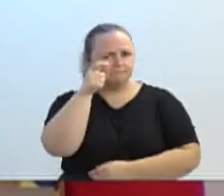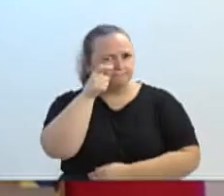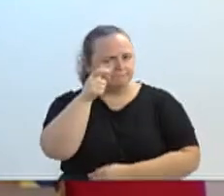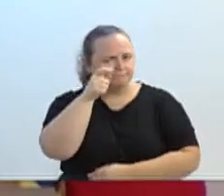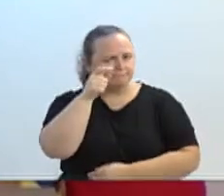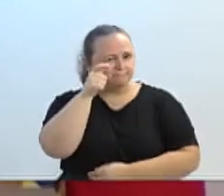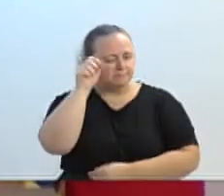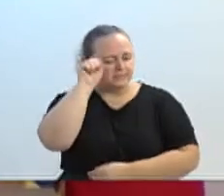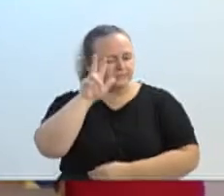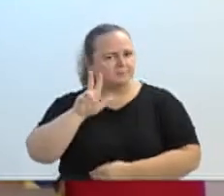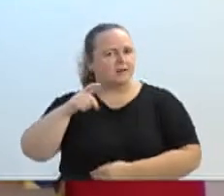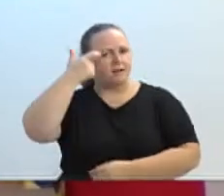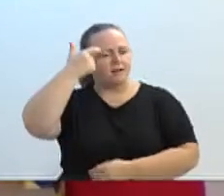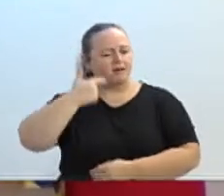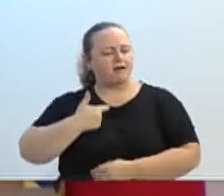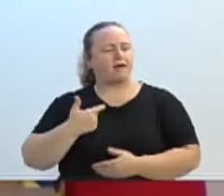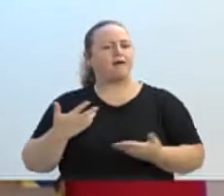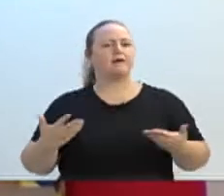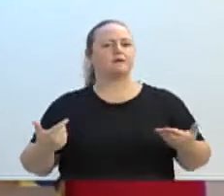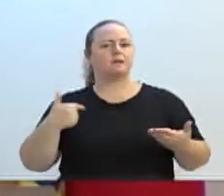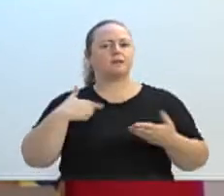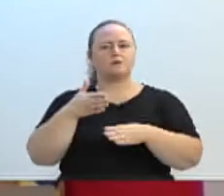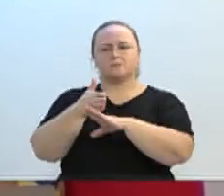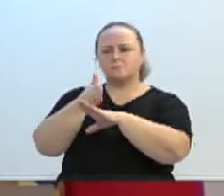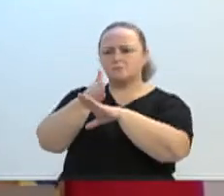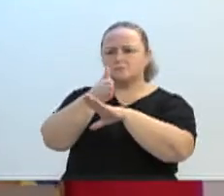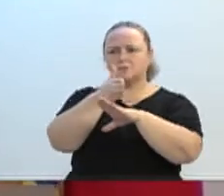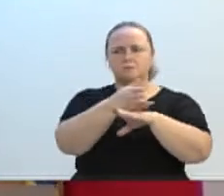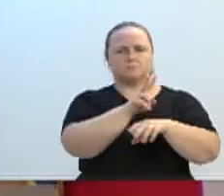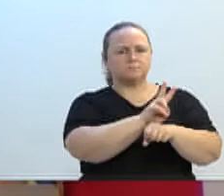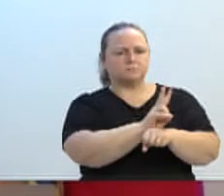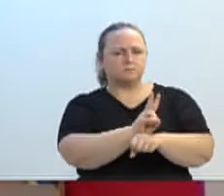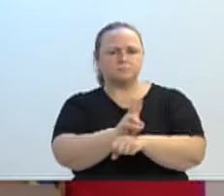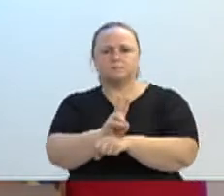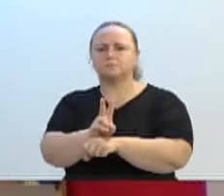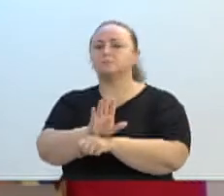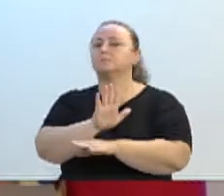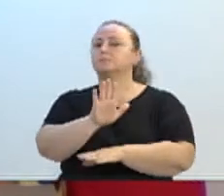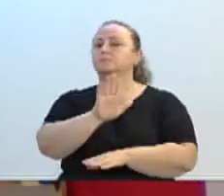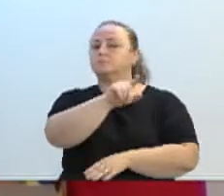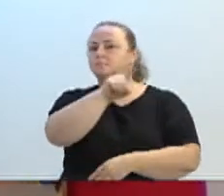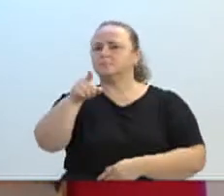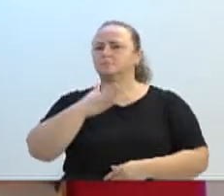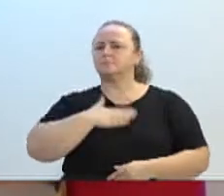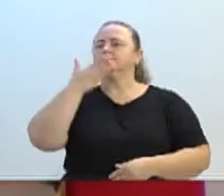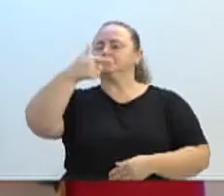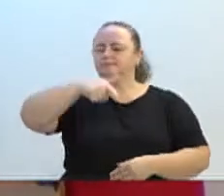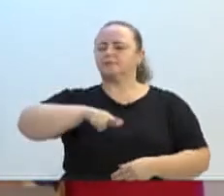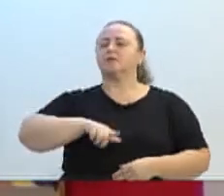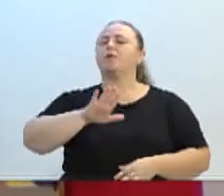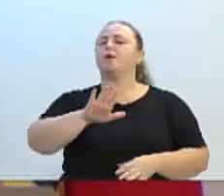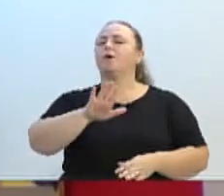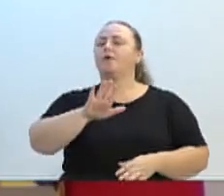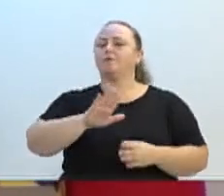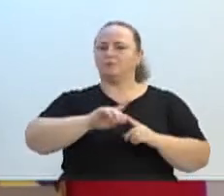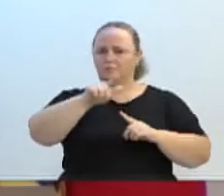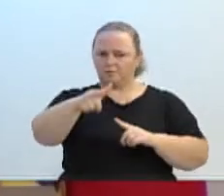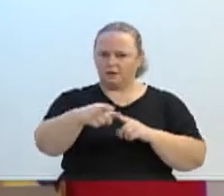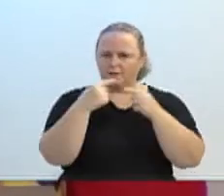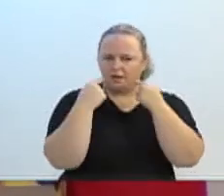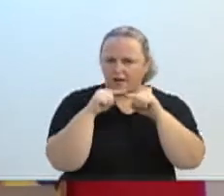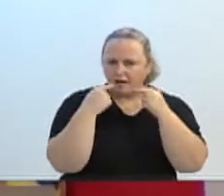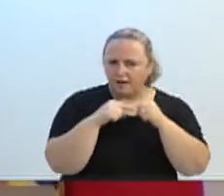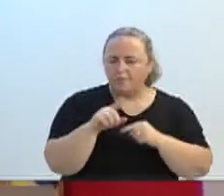ele está ainda nas ruas fiscalizando. Daqui a alguns dias vai acontecer mais algumas surpresas na nossa cidade. Depois não reclamem da